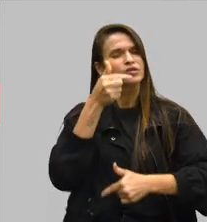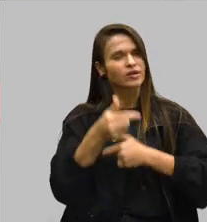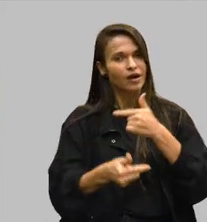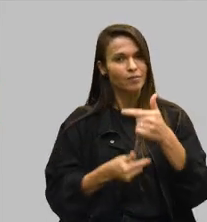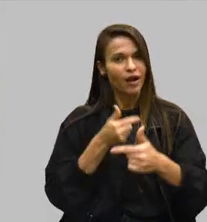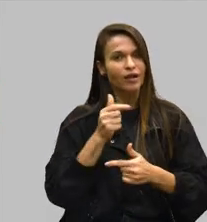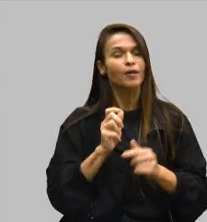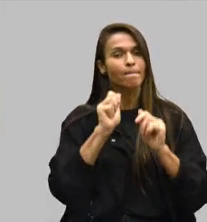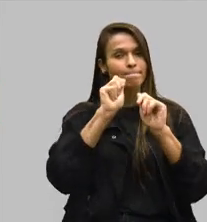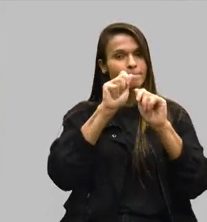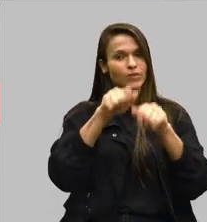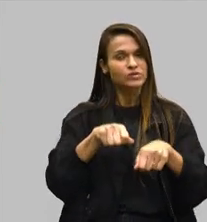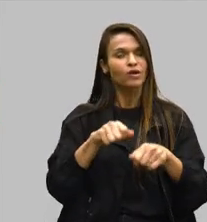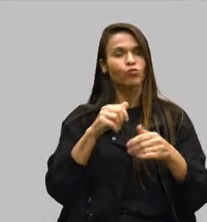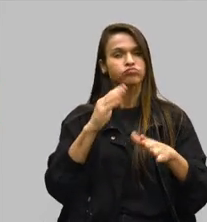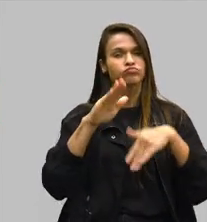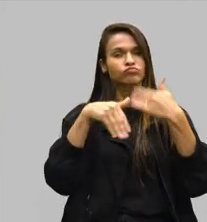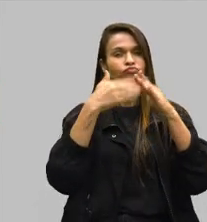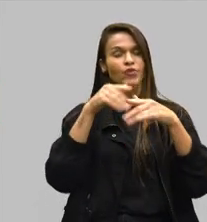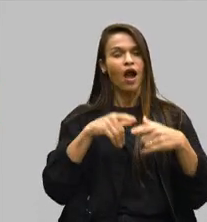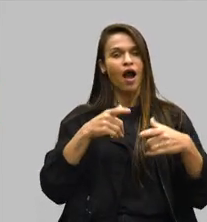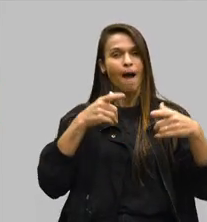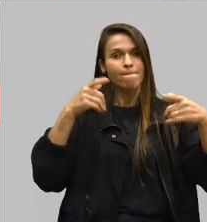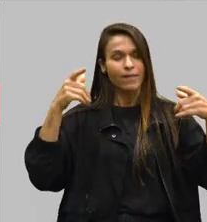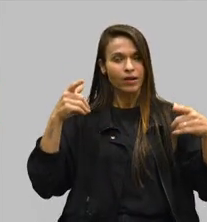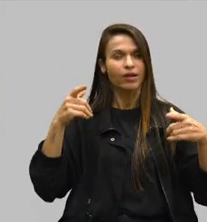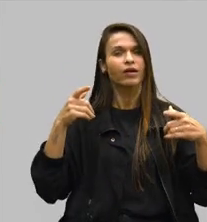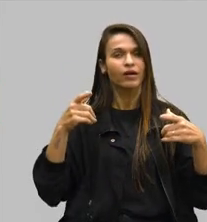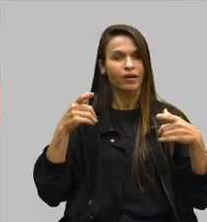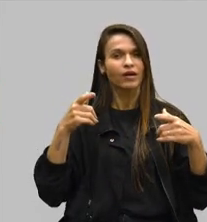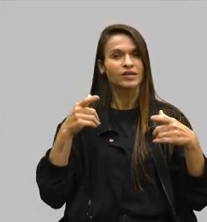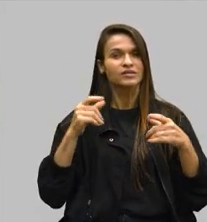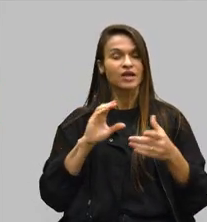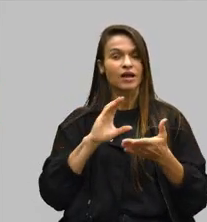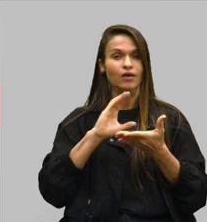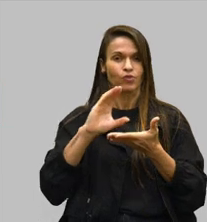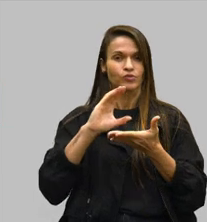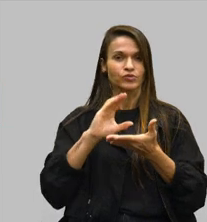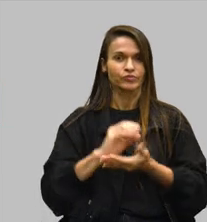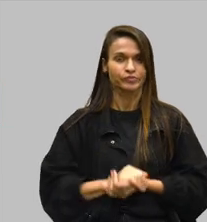para que possamos alcançar e ampliar ainda mais esse recurso.